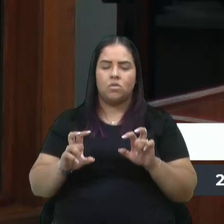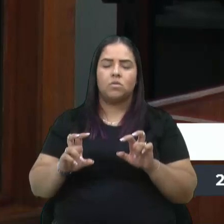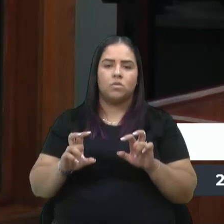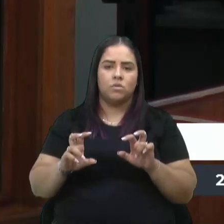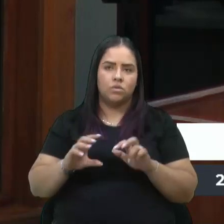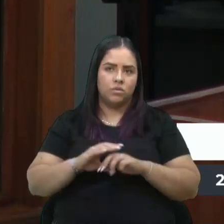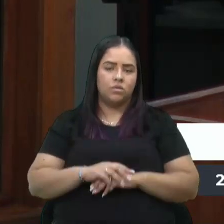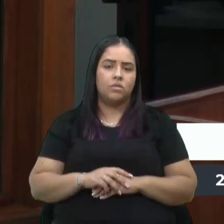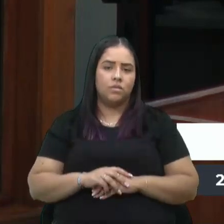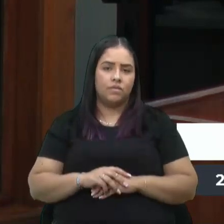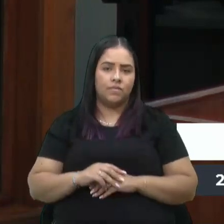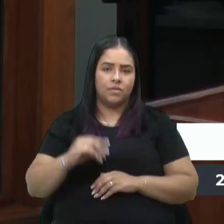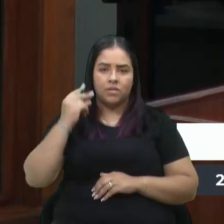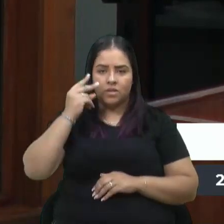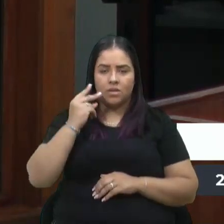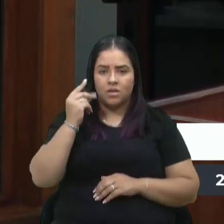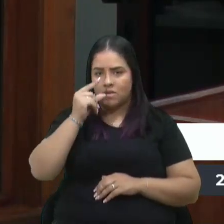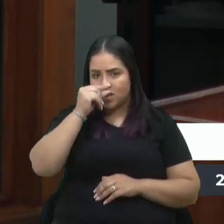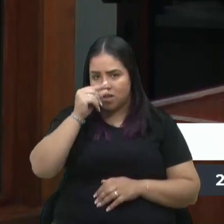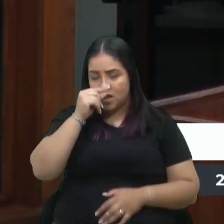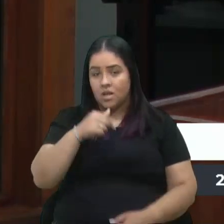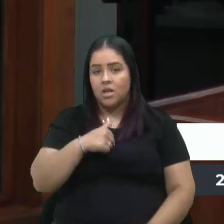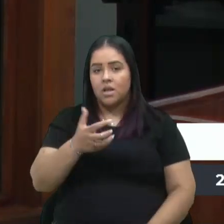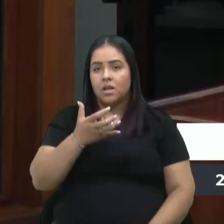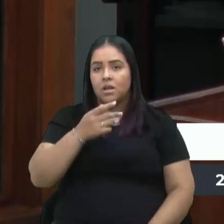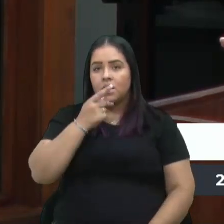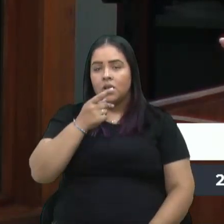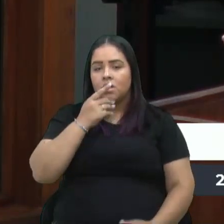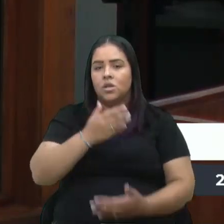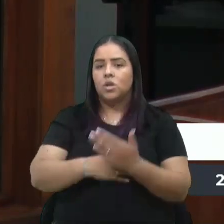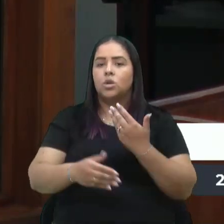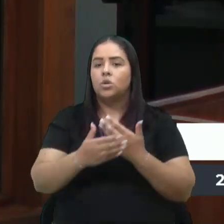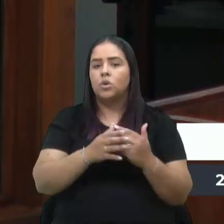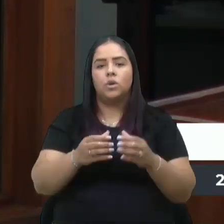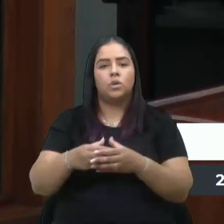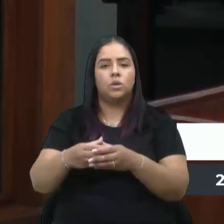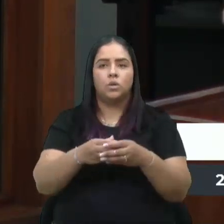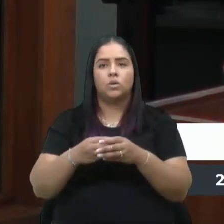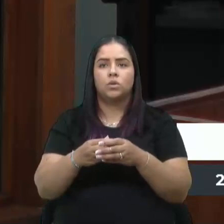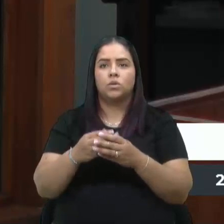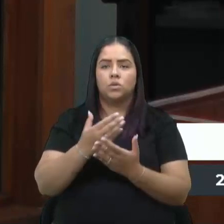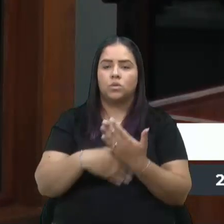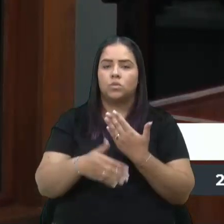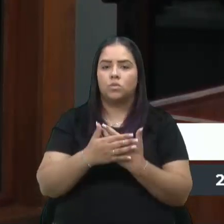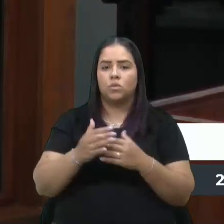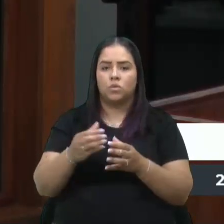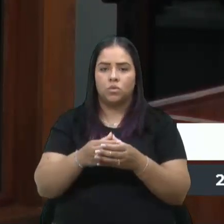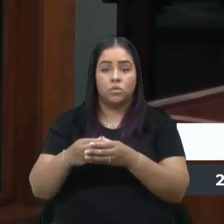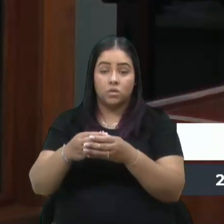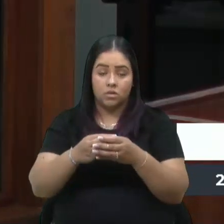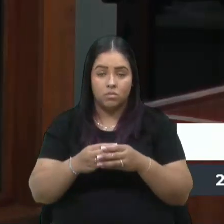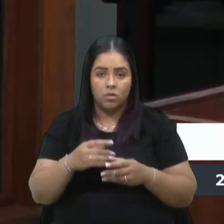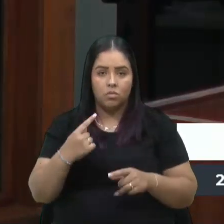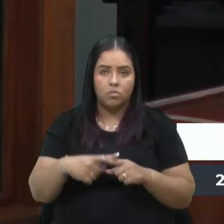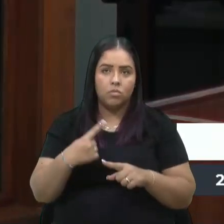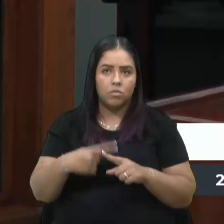Vereador Fontenelle, eu quero lhe dizer que tudo é turismo. Tudo é turismo. Tanto é que,